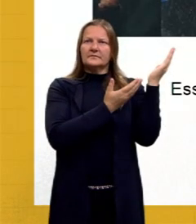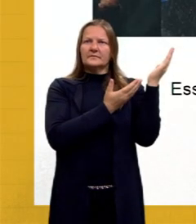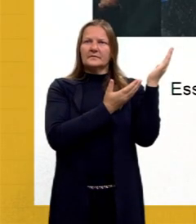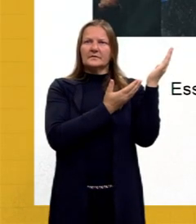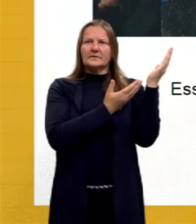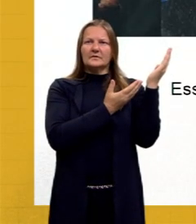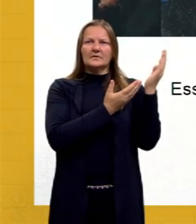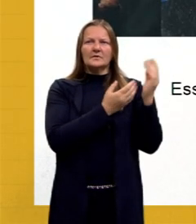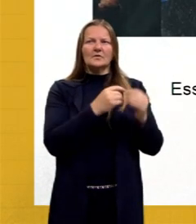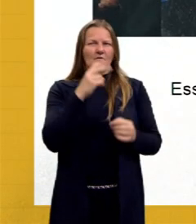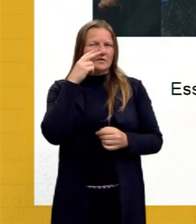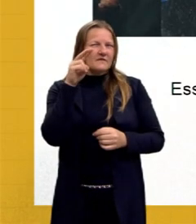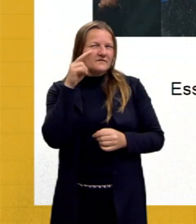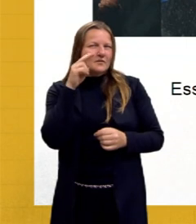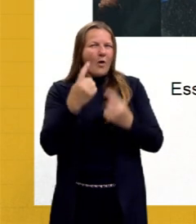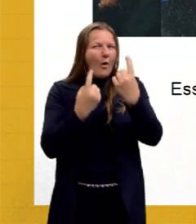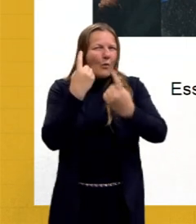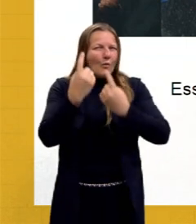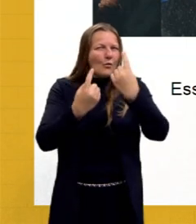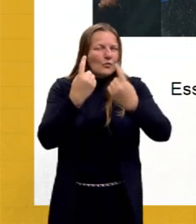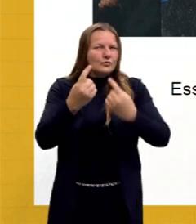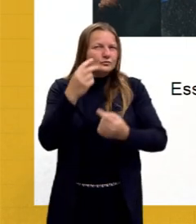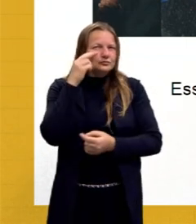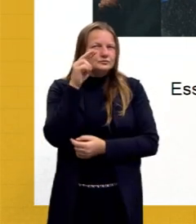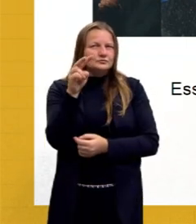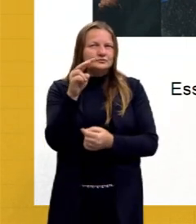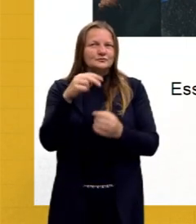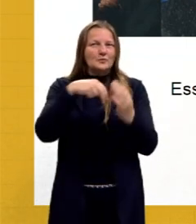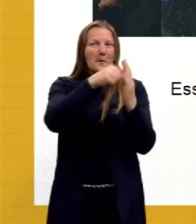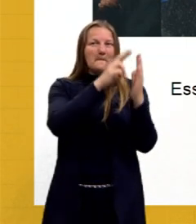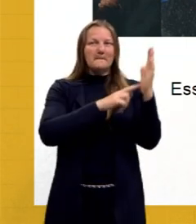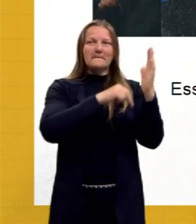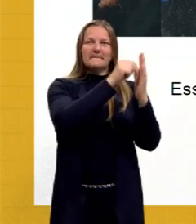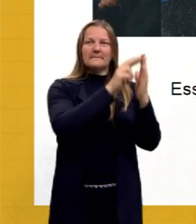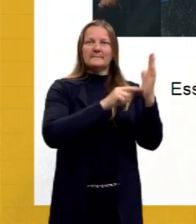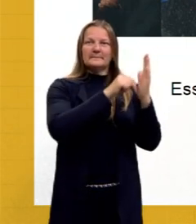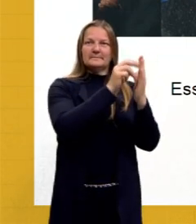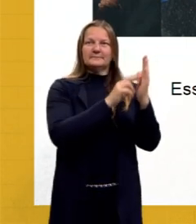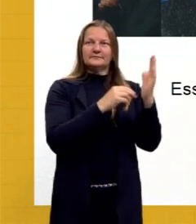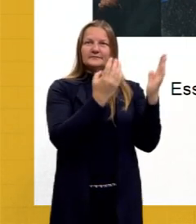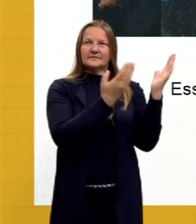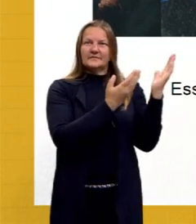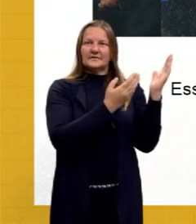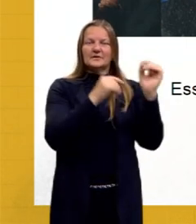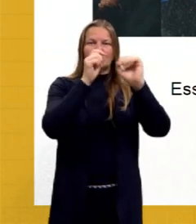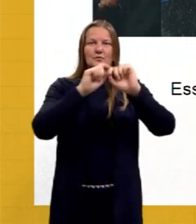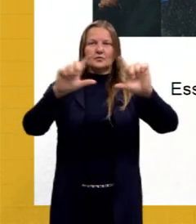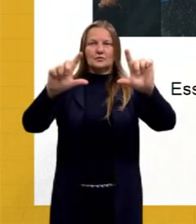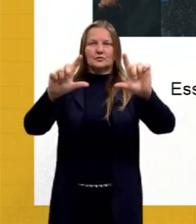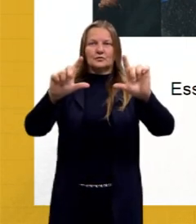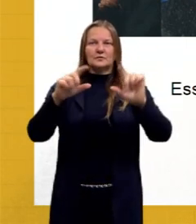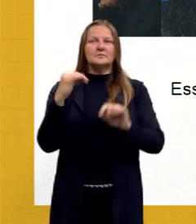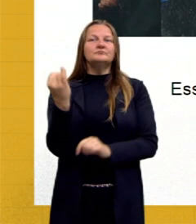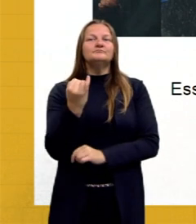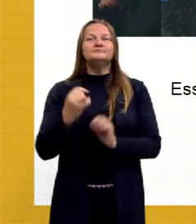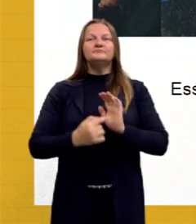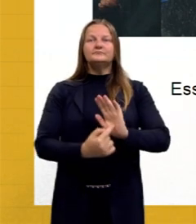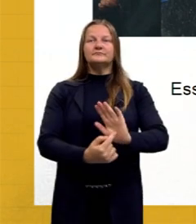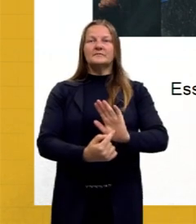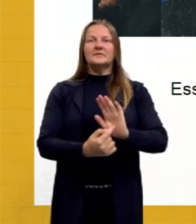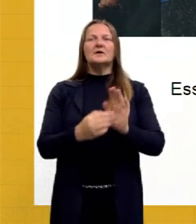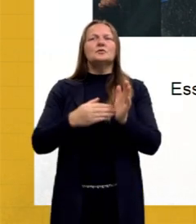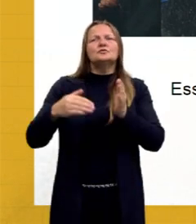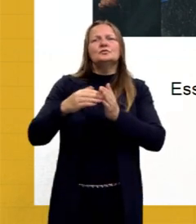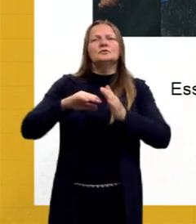obviamente, já viram algumas destas obras aqui. Este slide, gente, ele apresenta toda